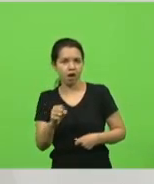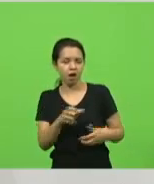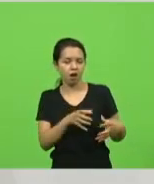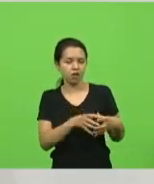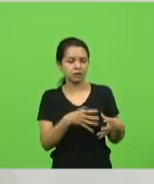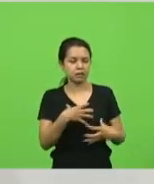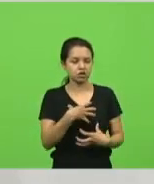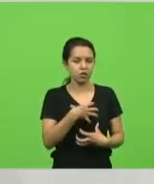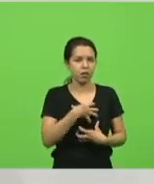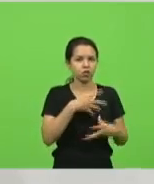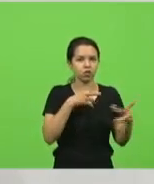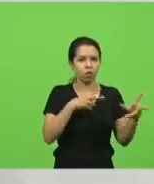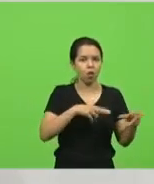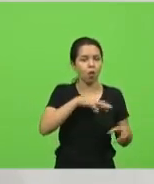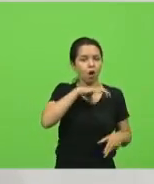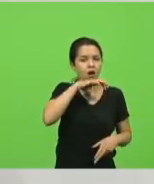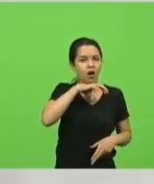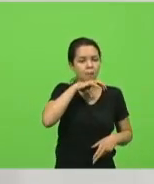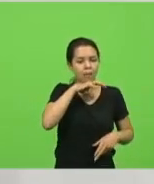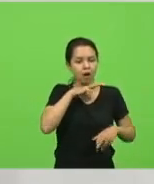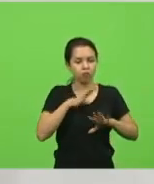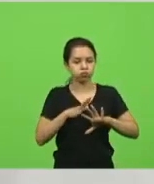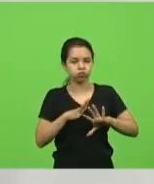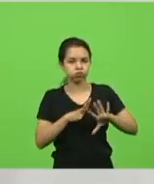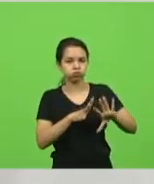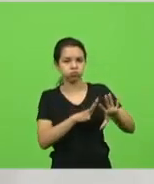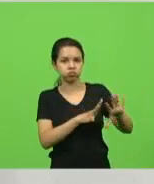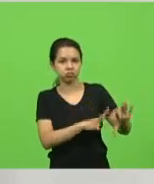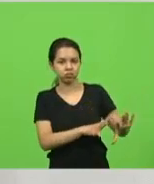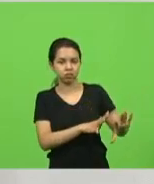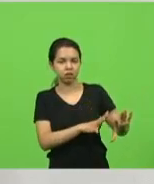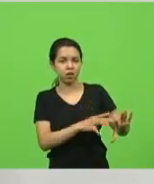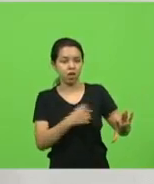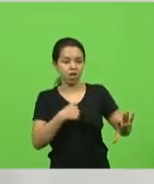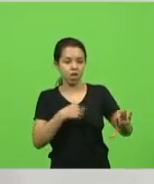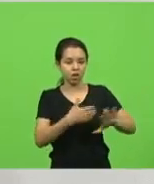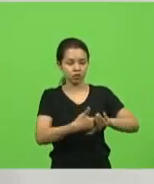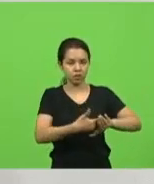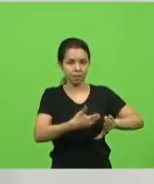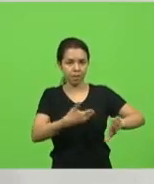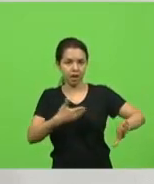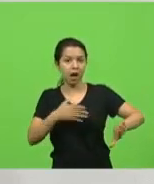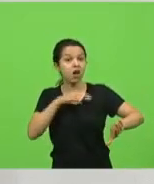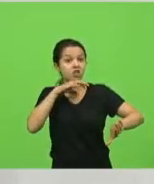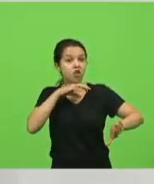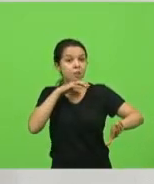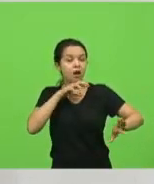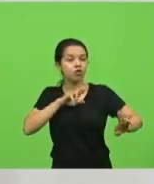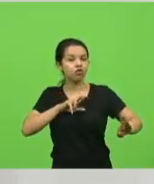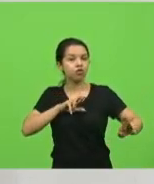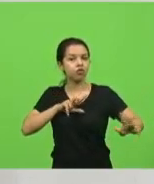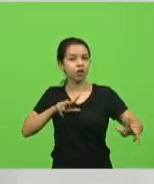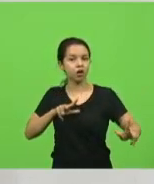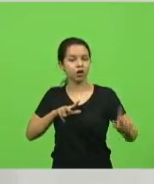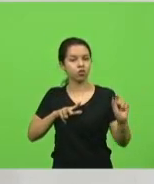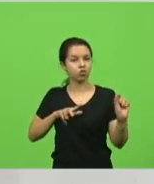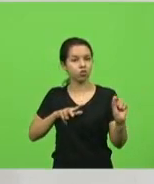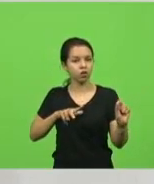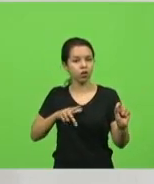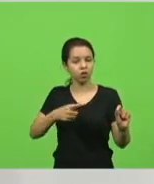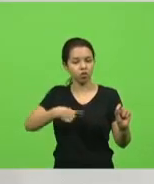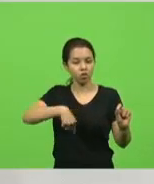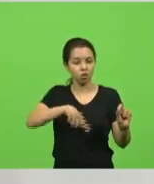a única coisa que nos separa da condição de bicho, de animal, é o fato que a gente consegue